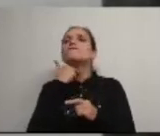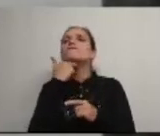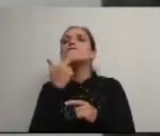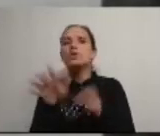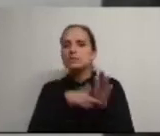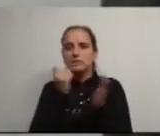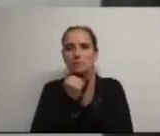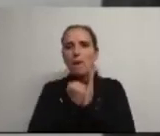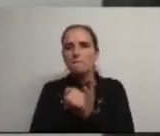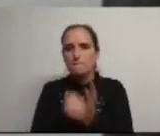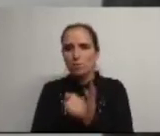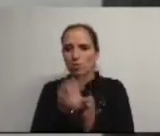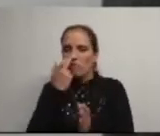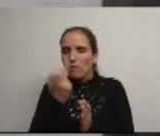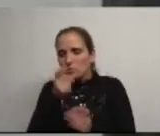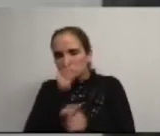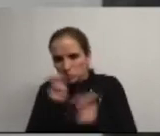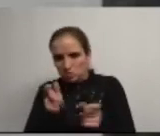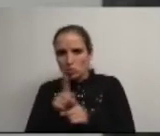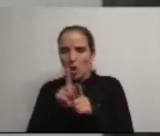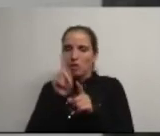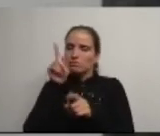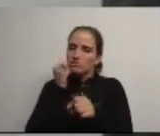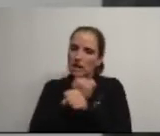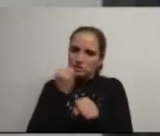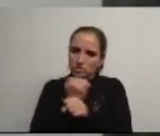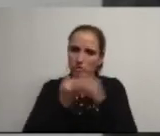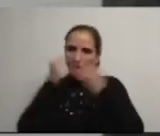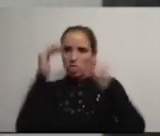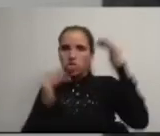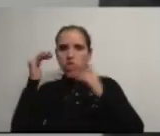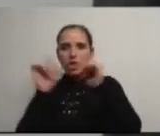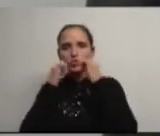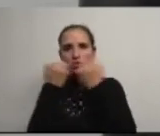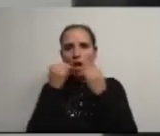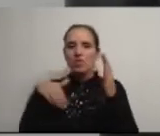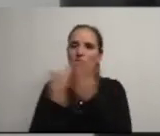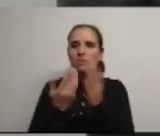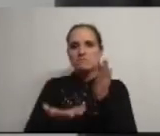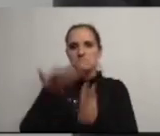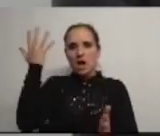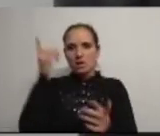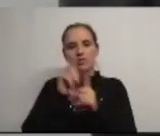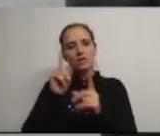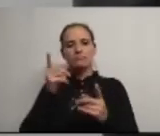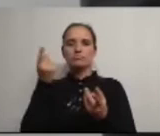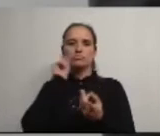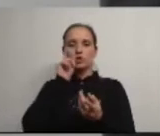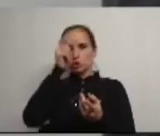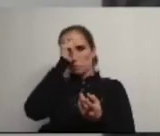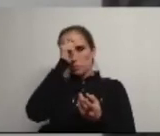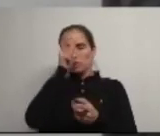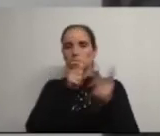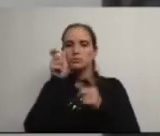mais desfavorecidos, na implementação de ações que regulem os desequilíbrios sociais e que promovam a dignidade de muitos que agora